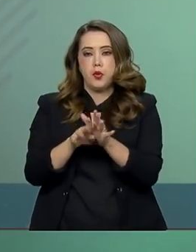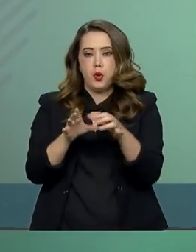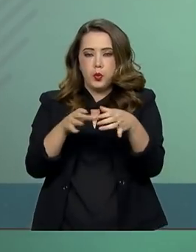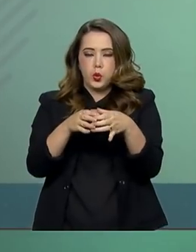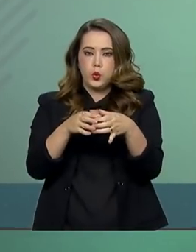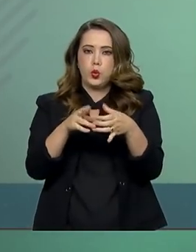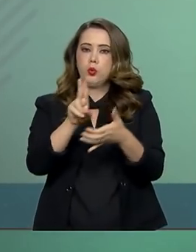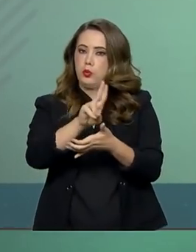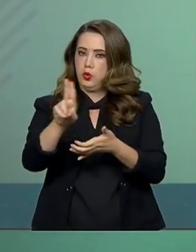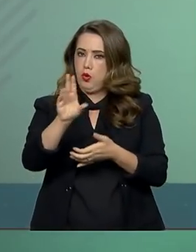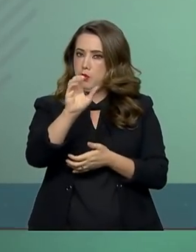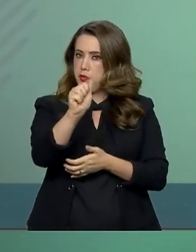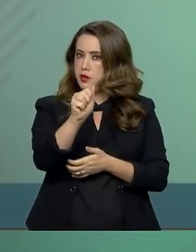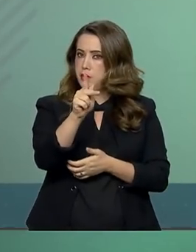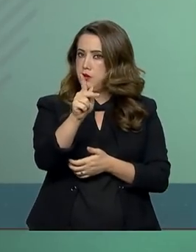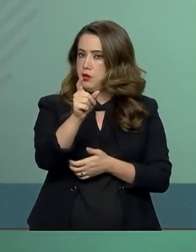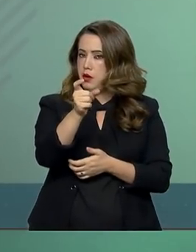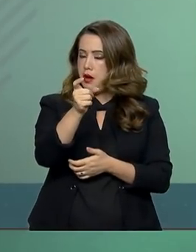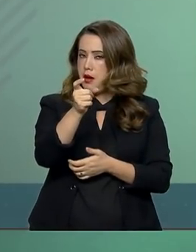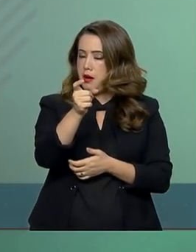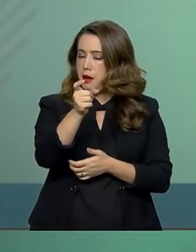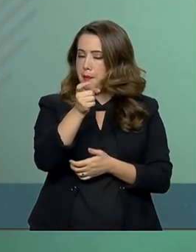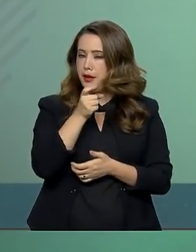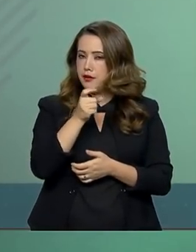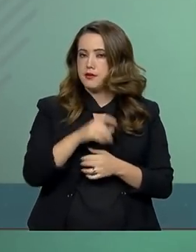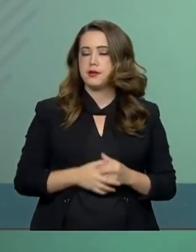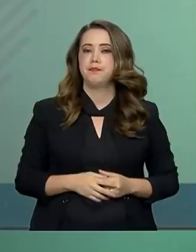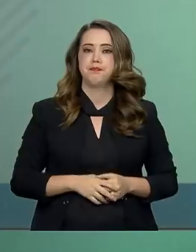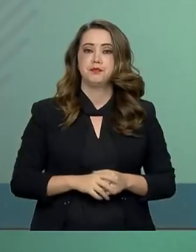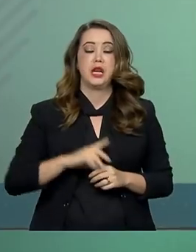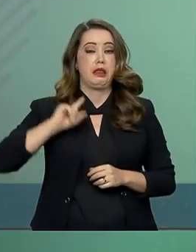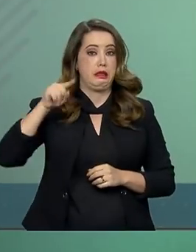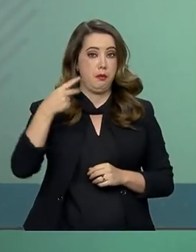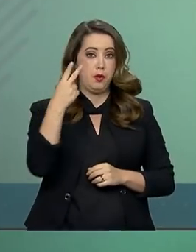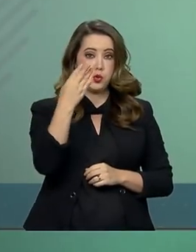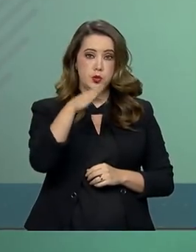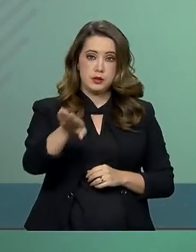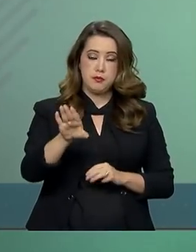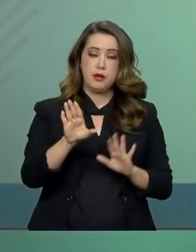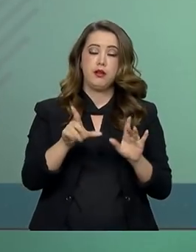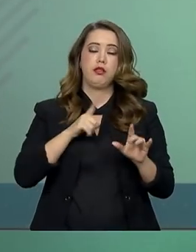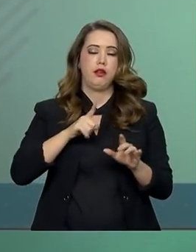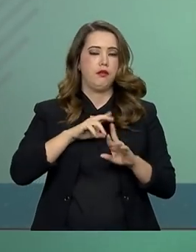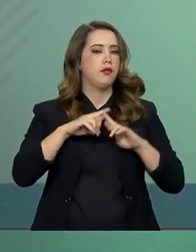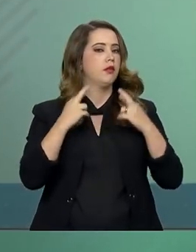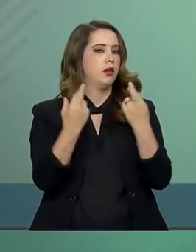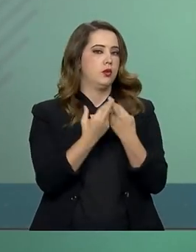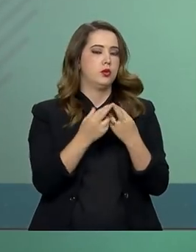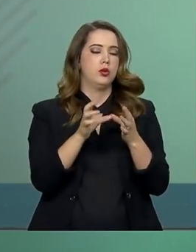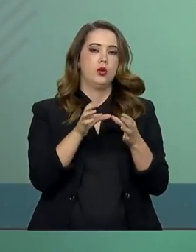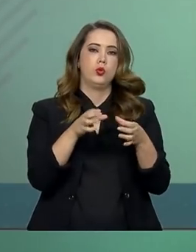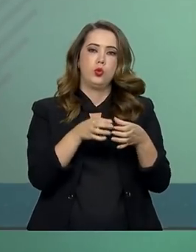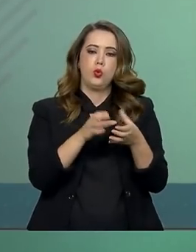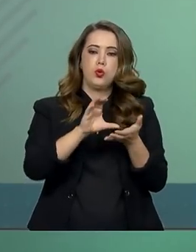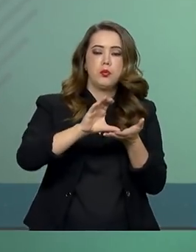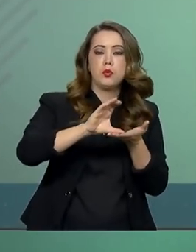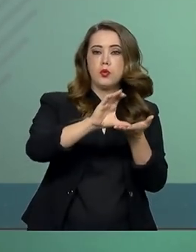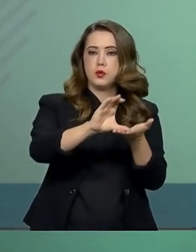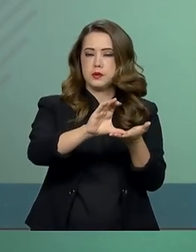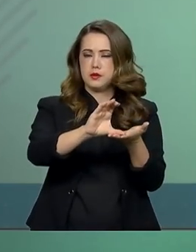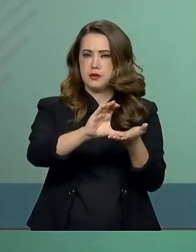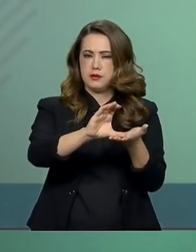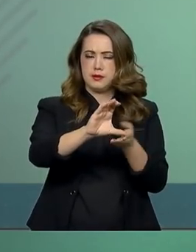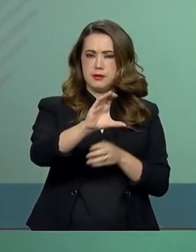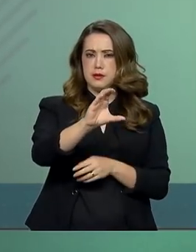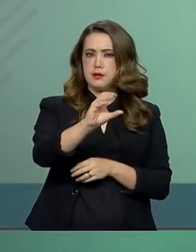Às 14h30 tivemos o Conselho de Governo,